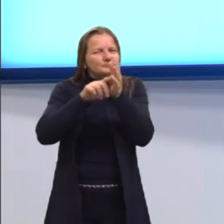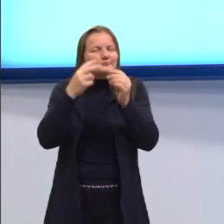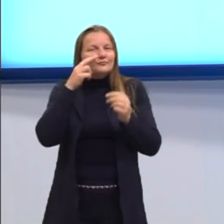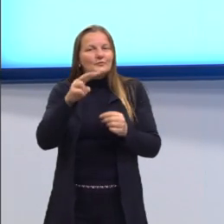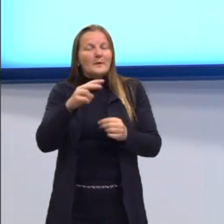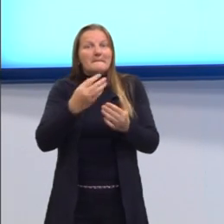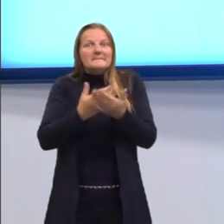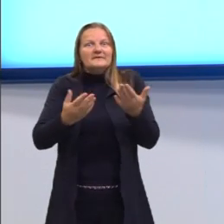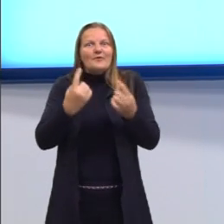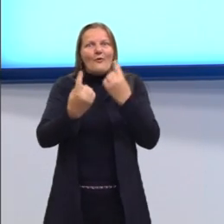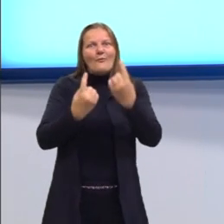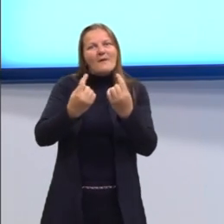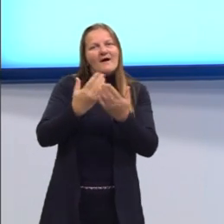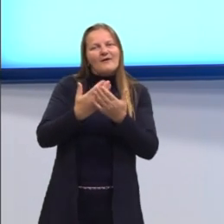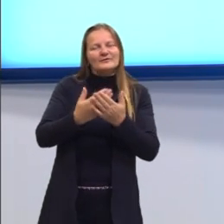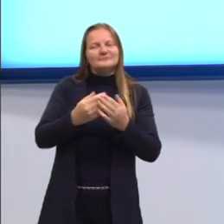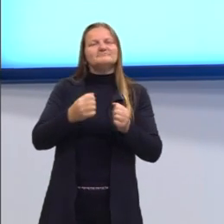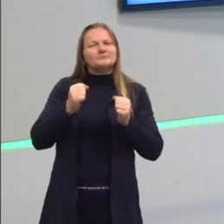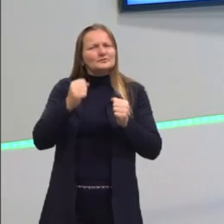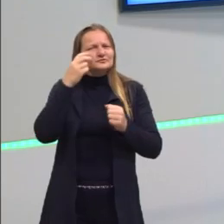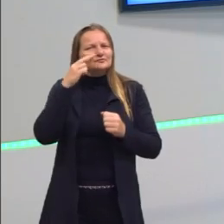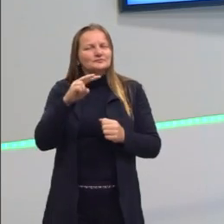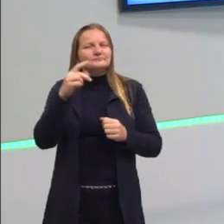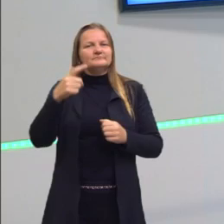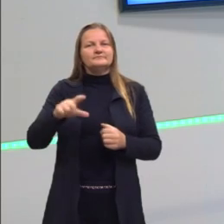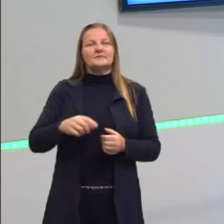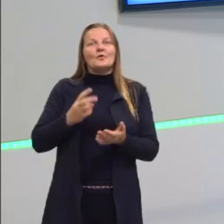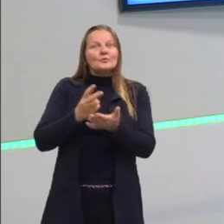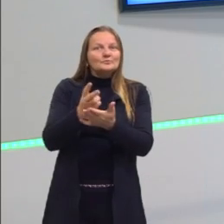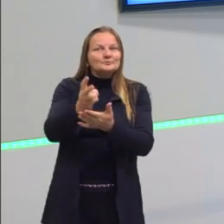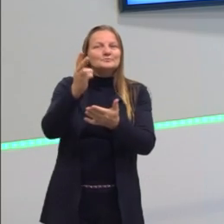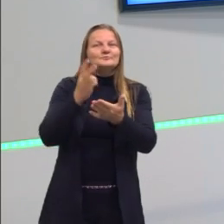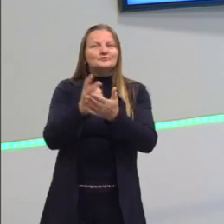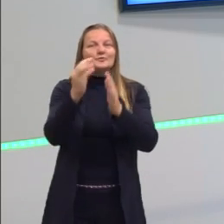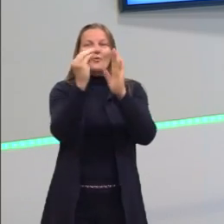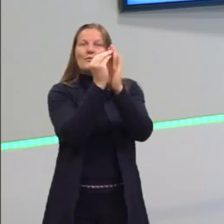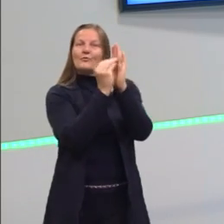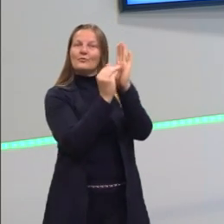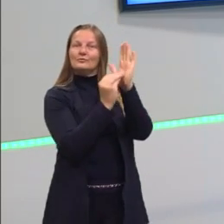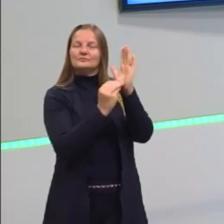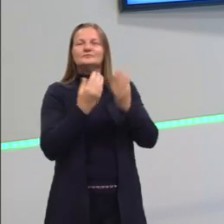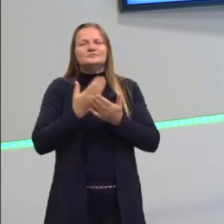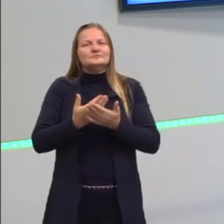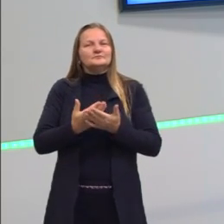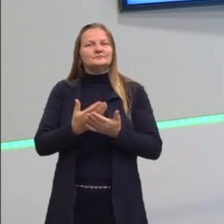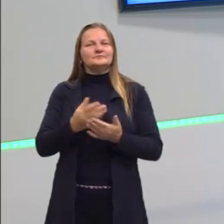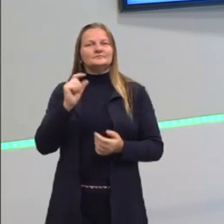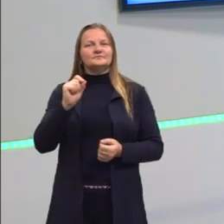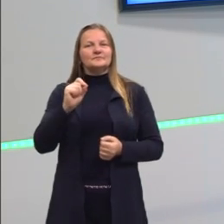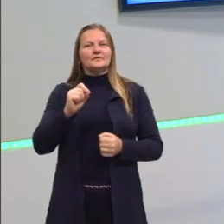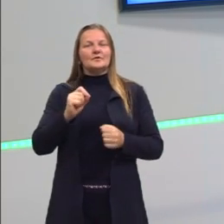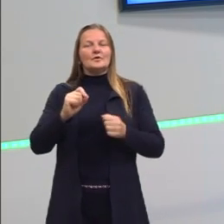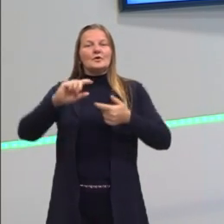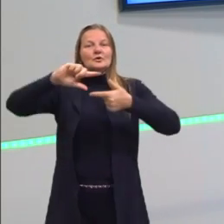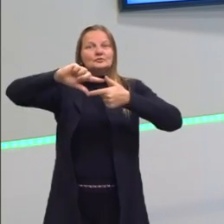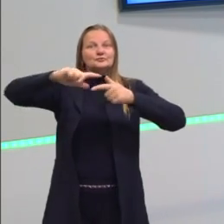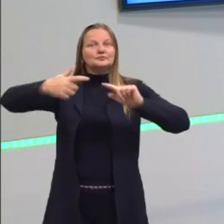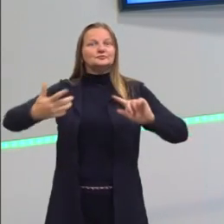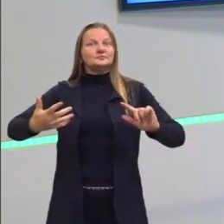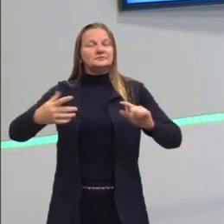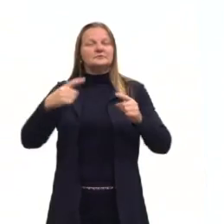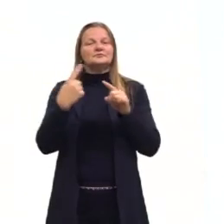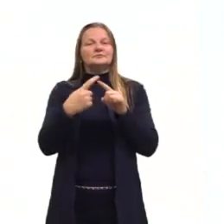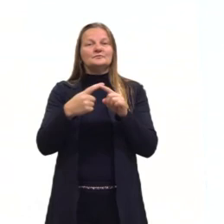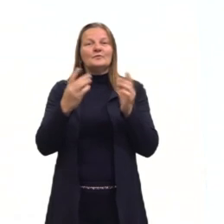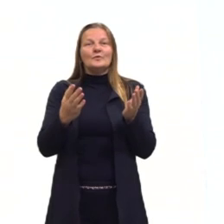perderam nenhuma aula. Hoje nós vamos dar continuidade então nos nossos estudos da geometria e